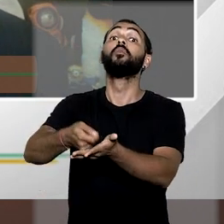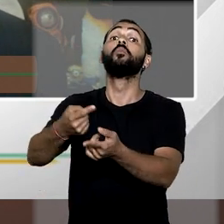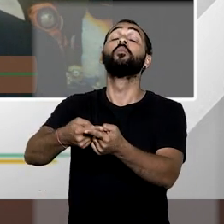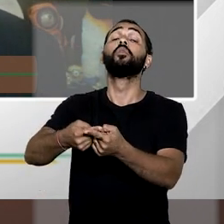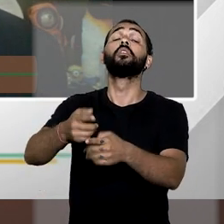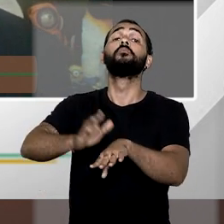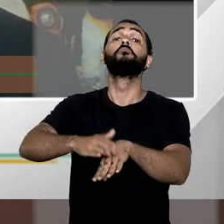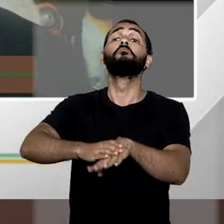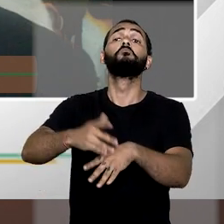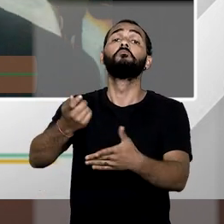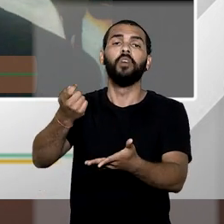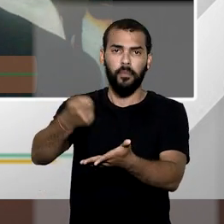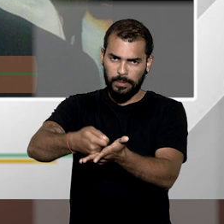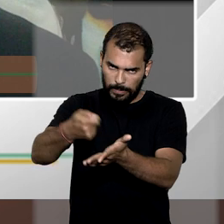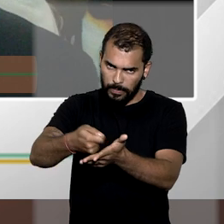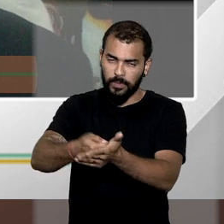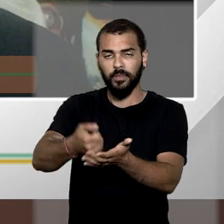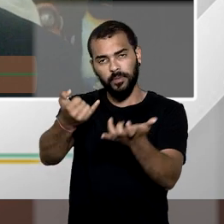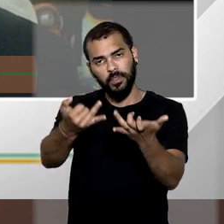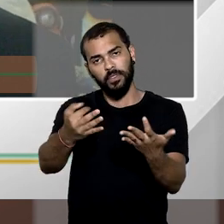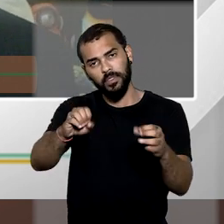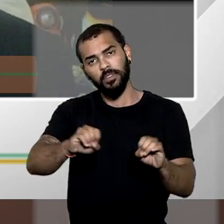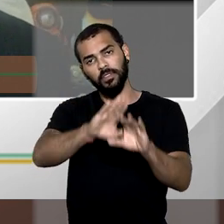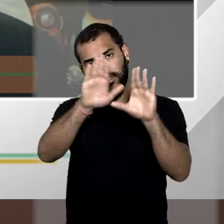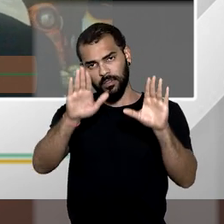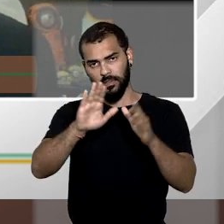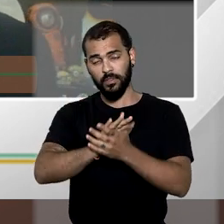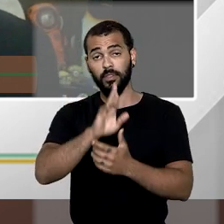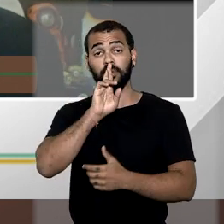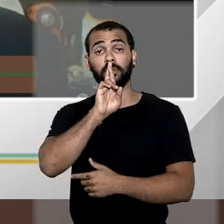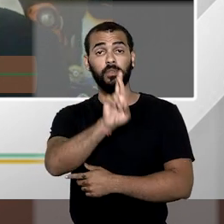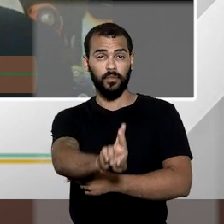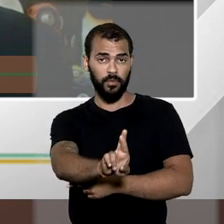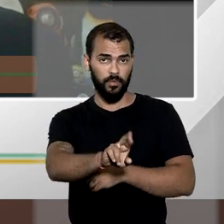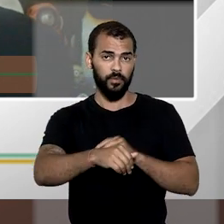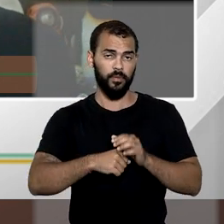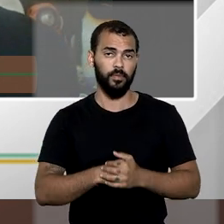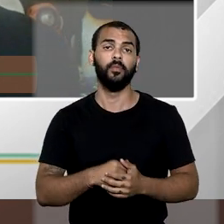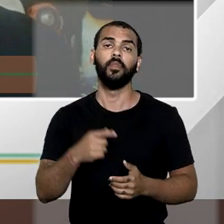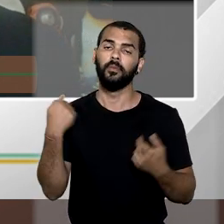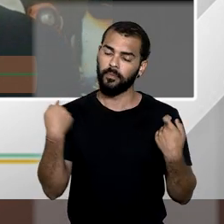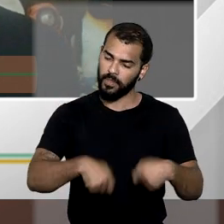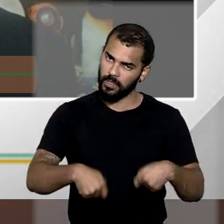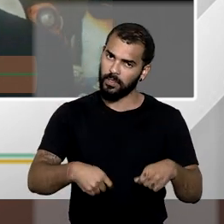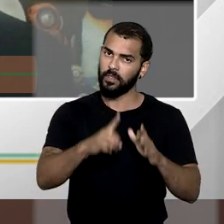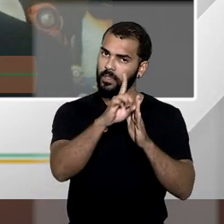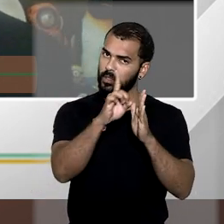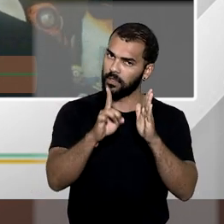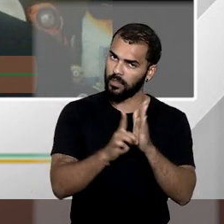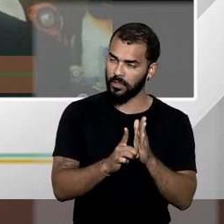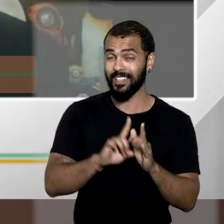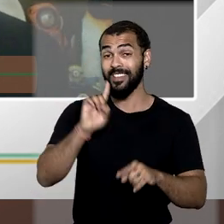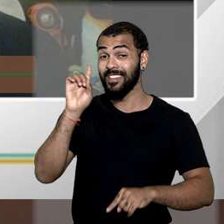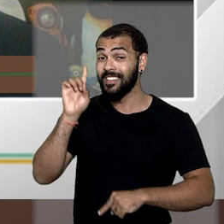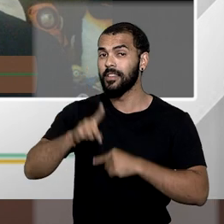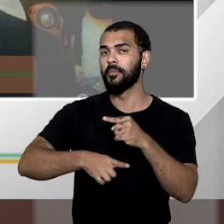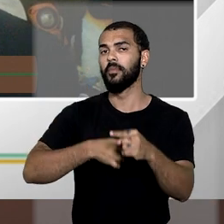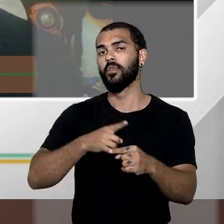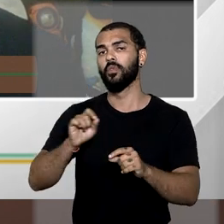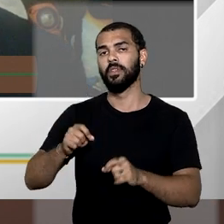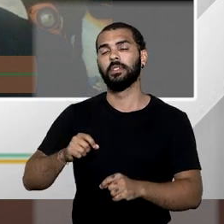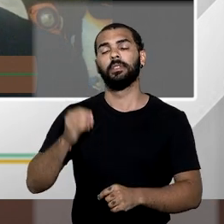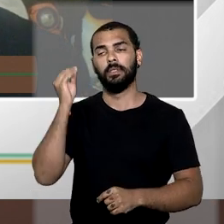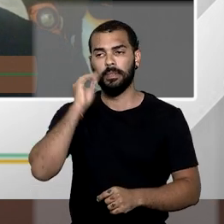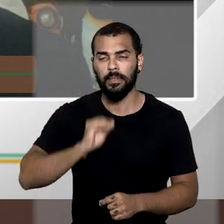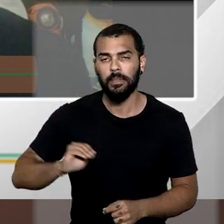todos os seus atos administrativos. Então, respondendo diretamente a sua pergunta, expede-se um decreto depois de exauridas as tentativas